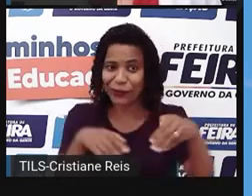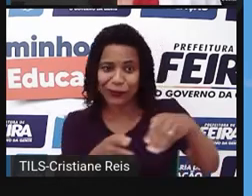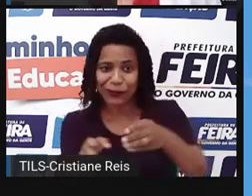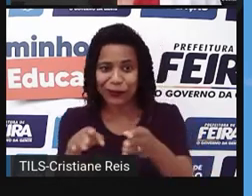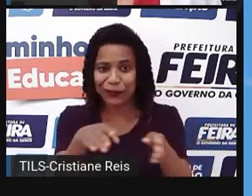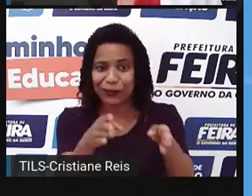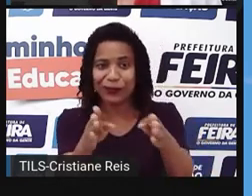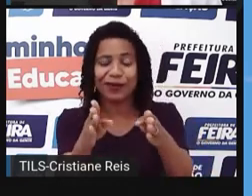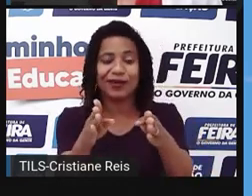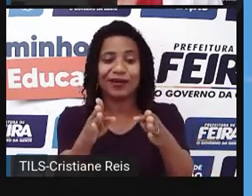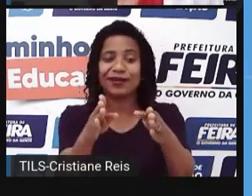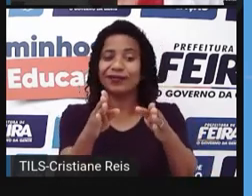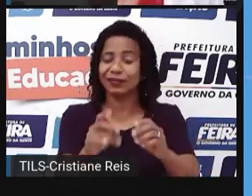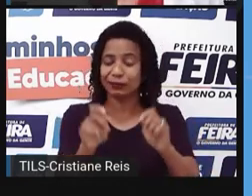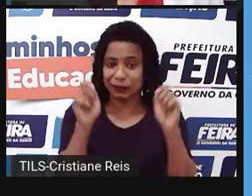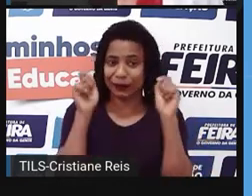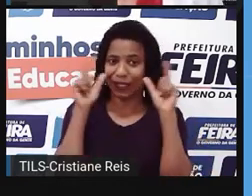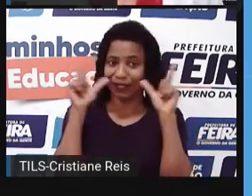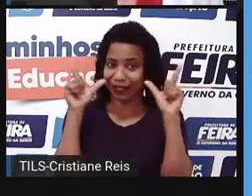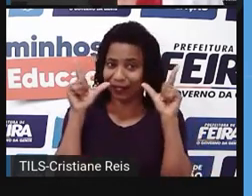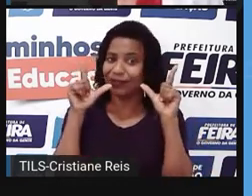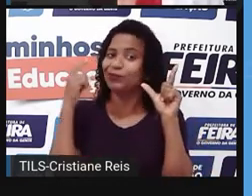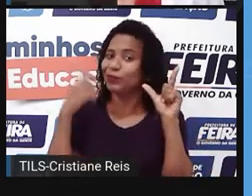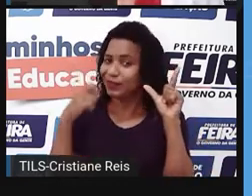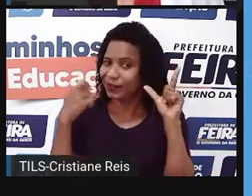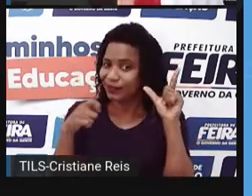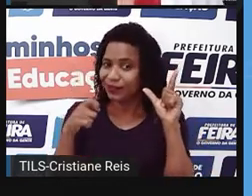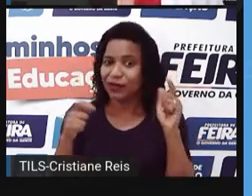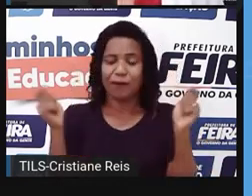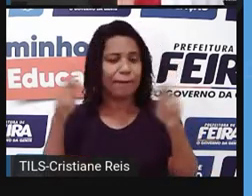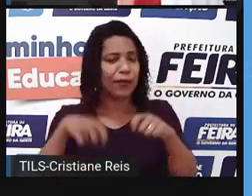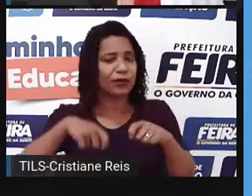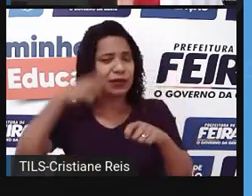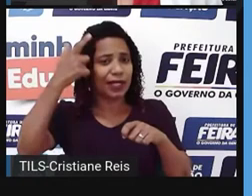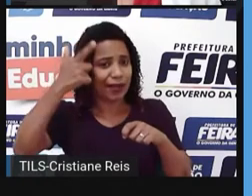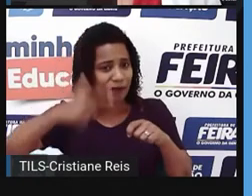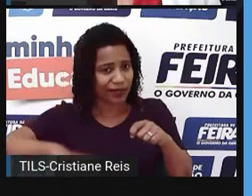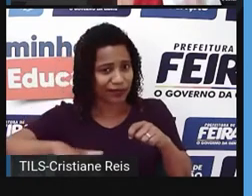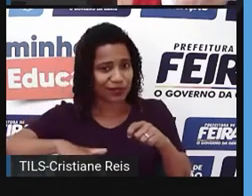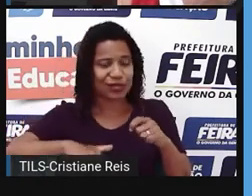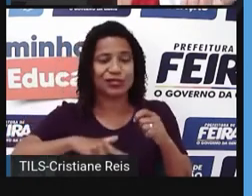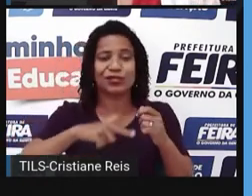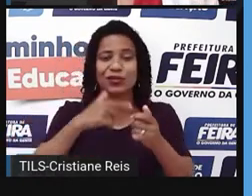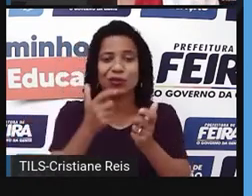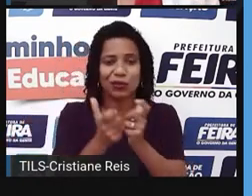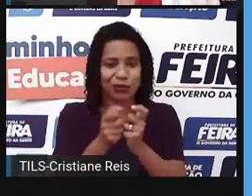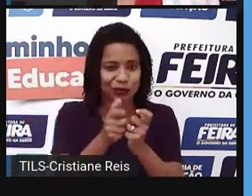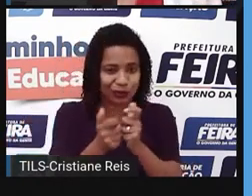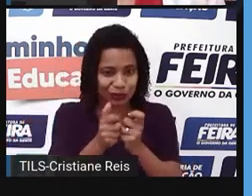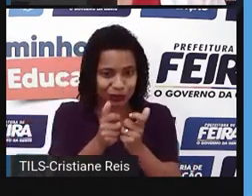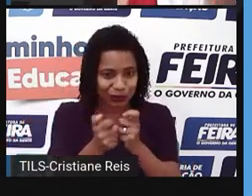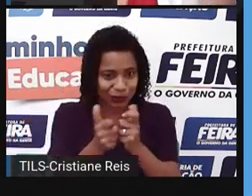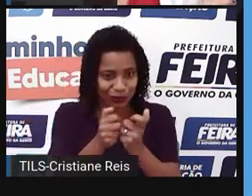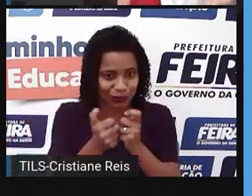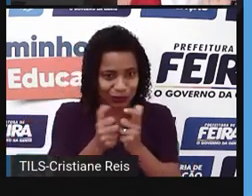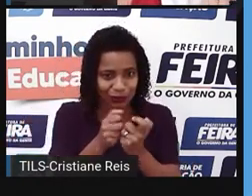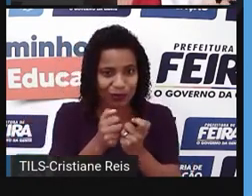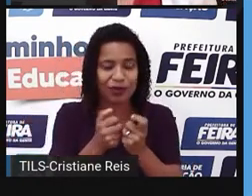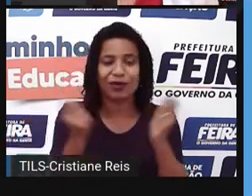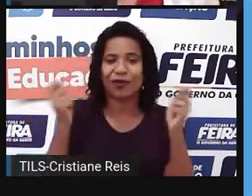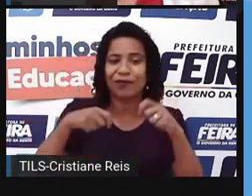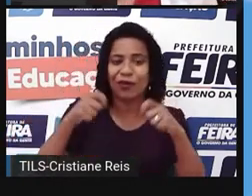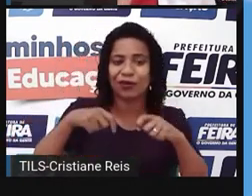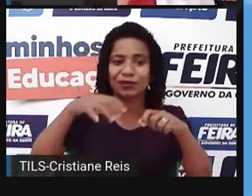pode replay, repetir o jogo. Explore next land, explorar o próximo reino, né? Que foram aqueles que eu